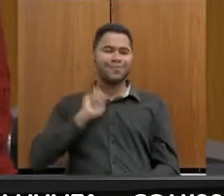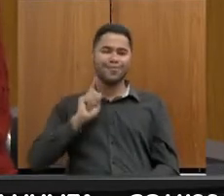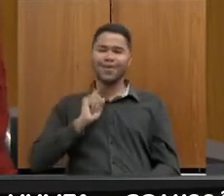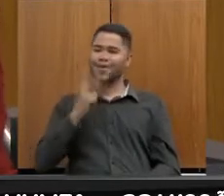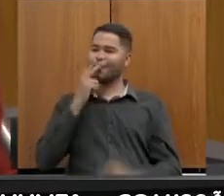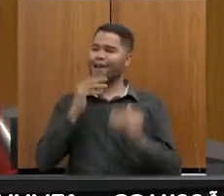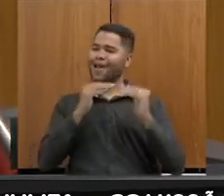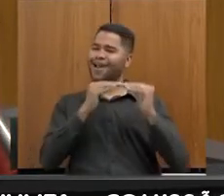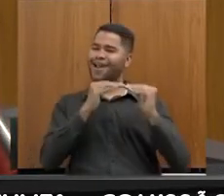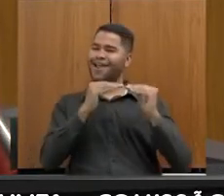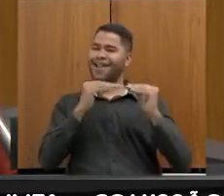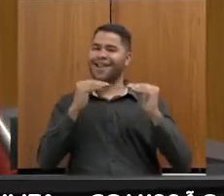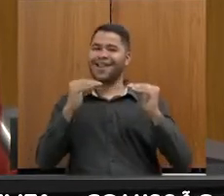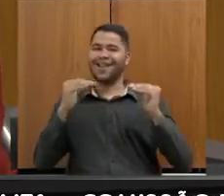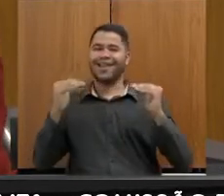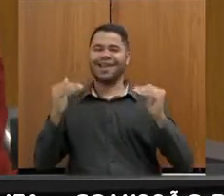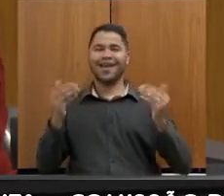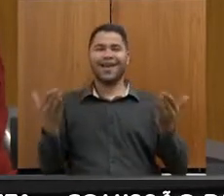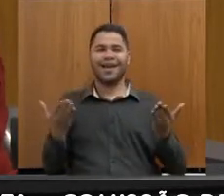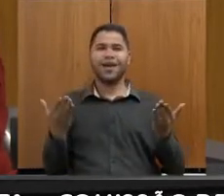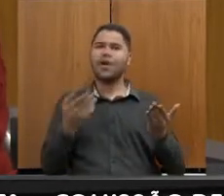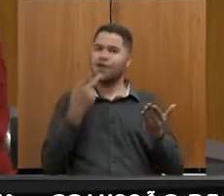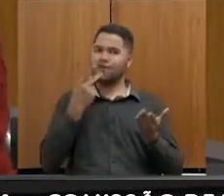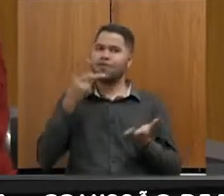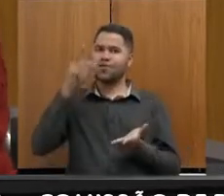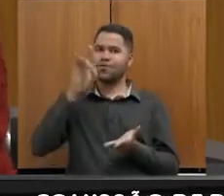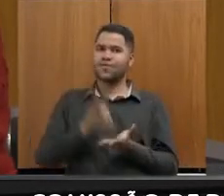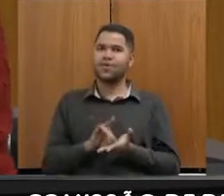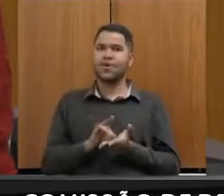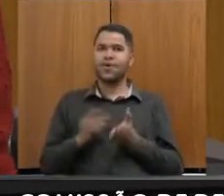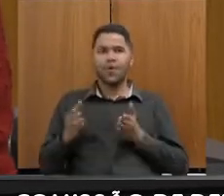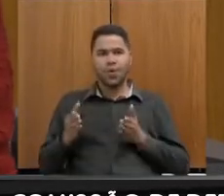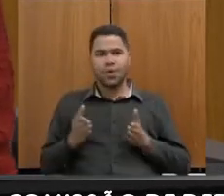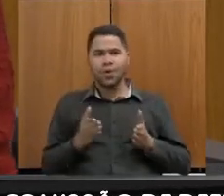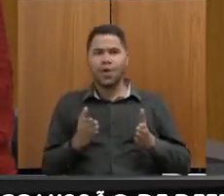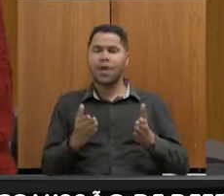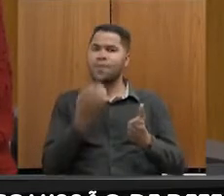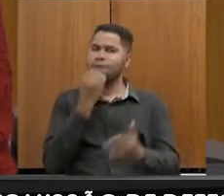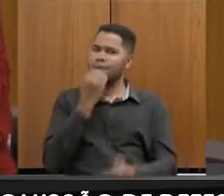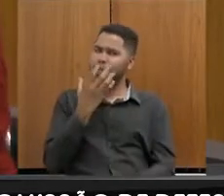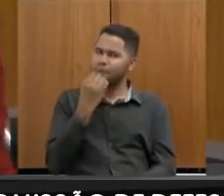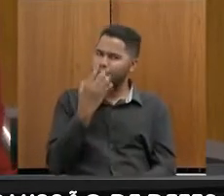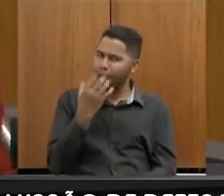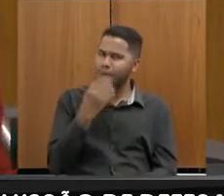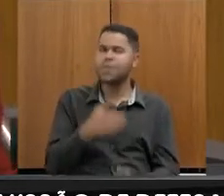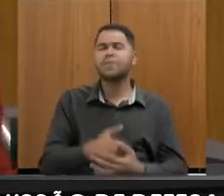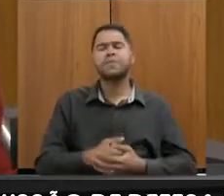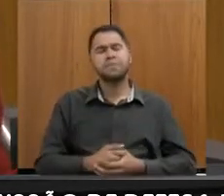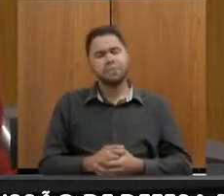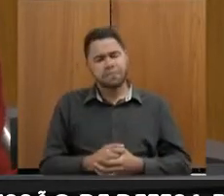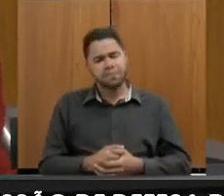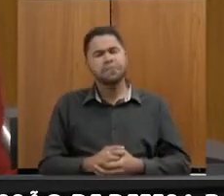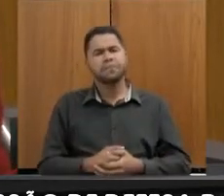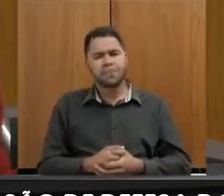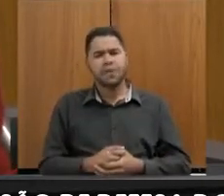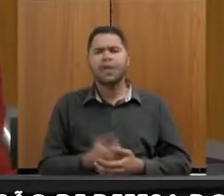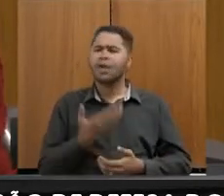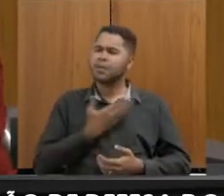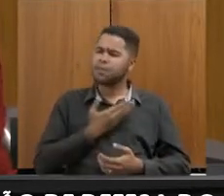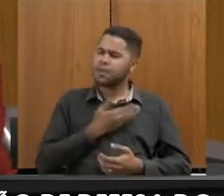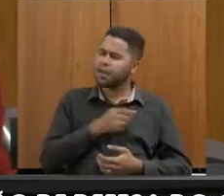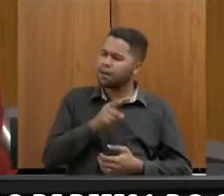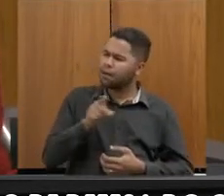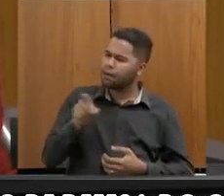equilíbrio, agora o senhor acabou de reafirmar que o caminho percorrido é um bom caminho, colegas